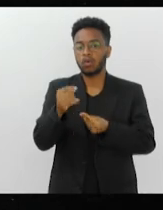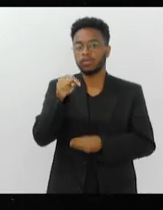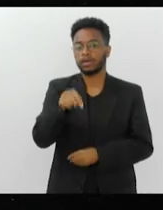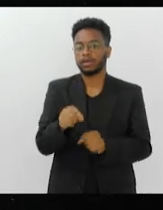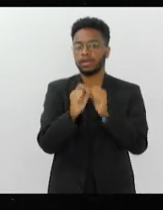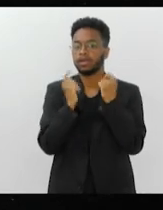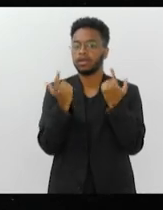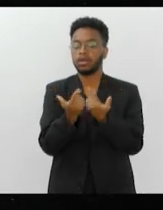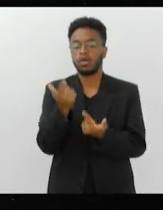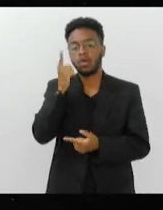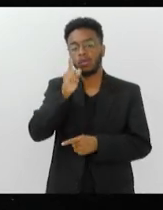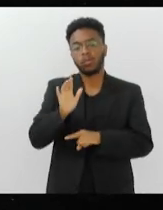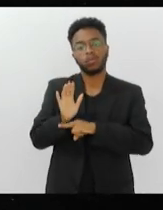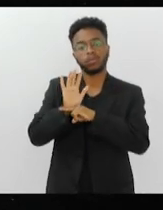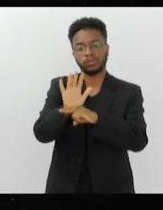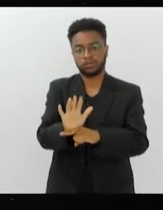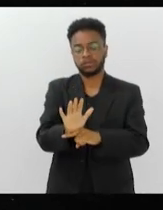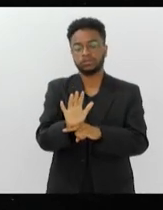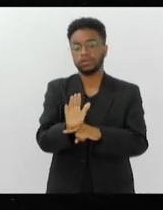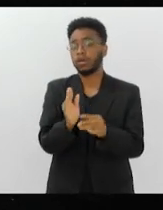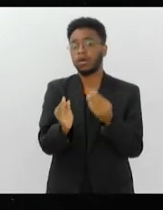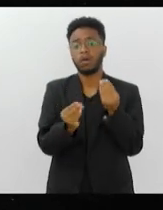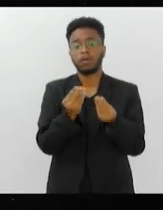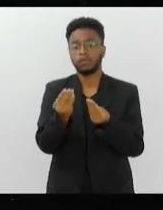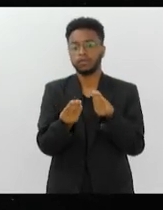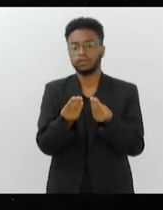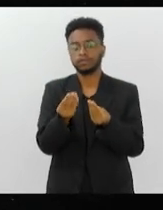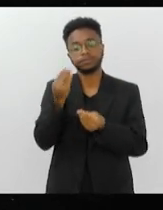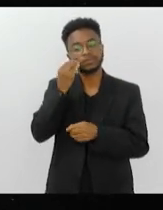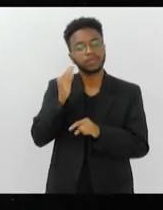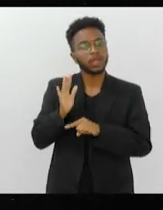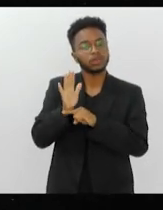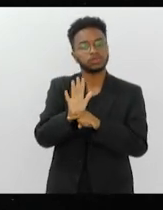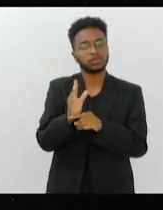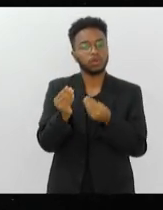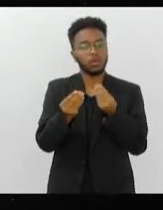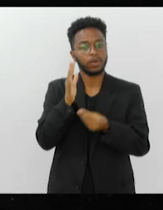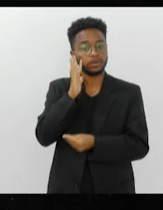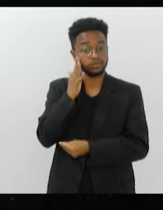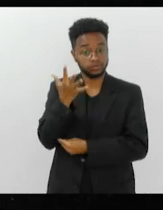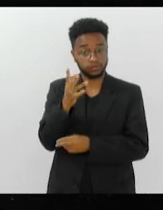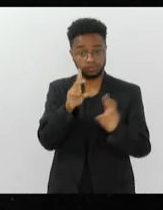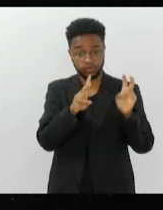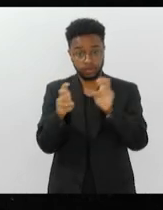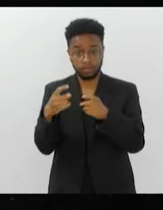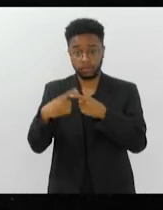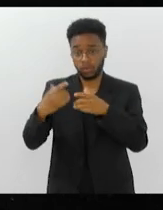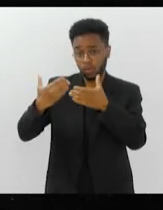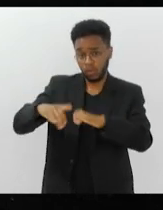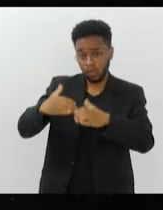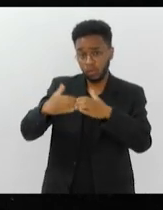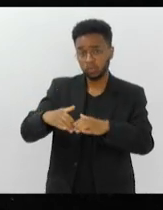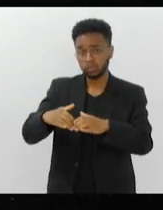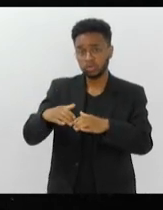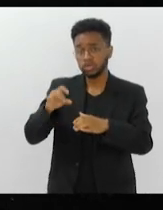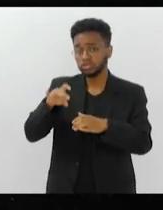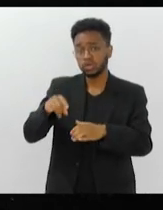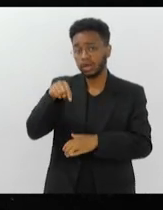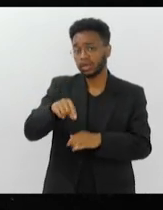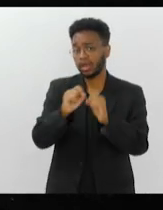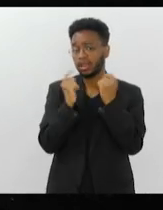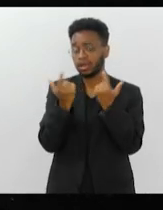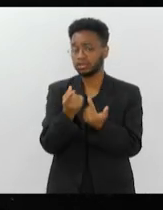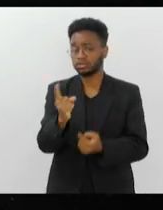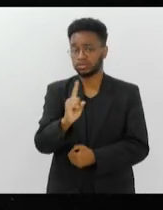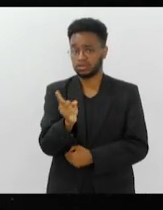pode contribuir no sentido de ajudar a resolver essa questão. Porque concurso público não depende da Assembleia Legislativa,